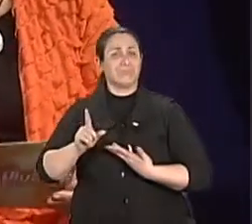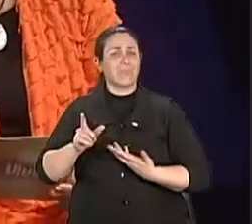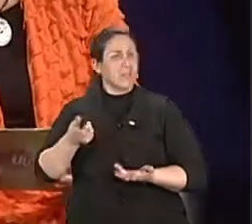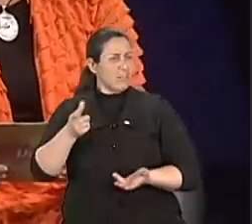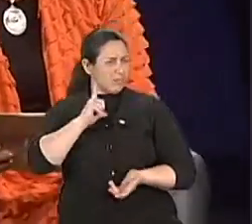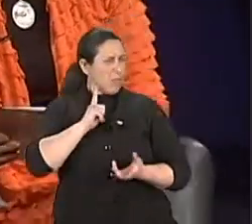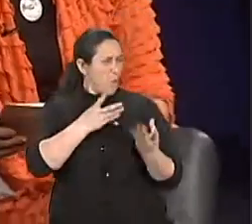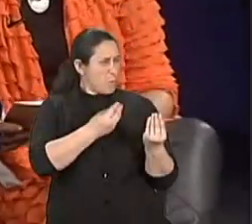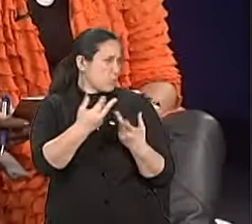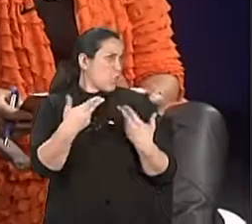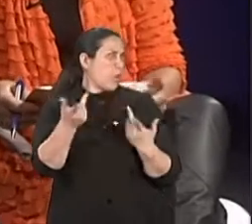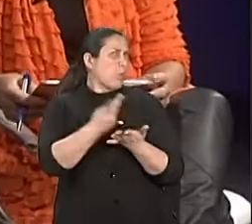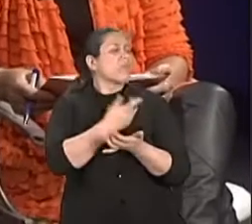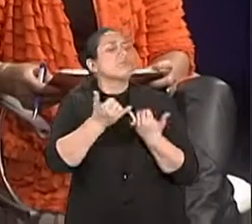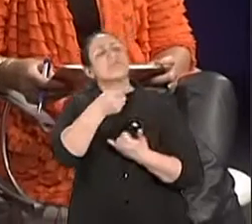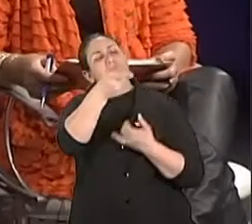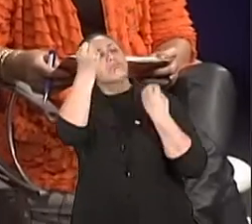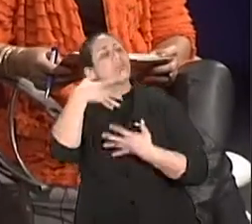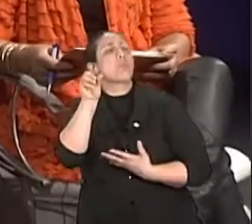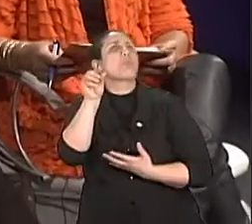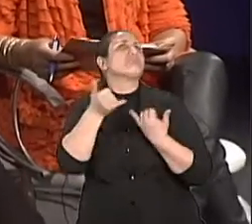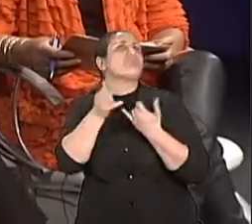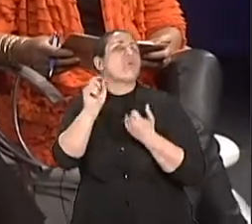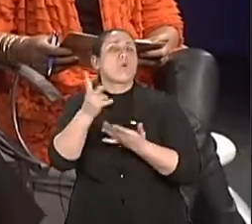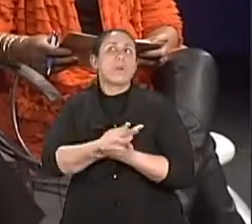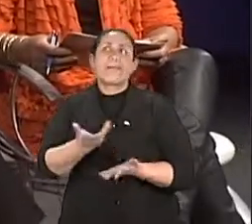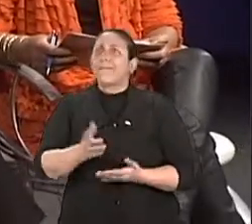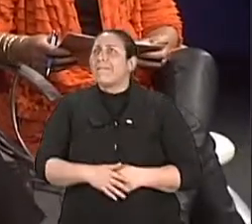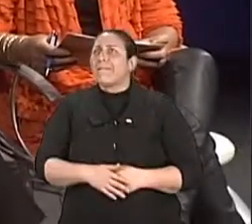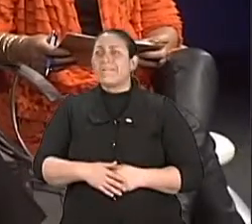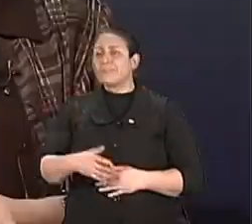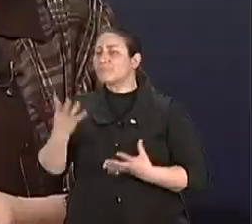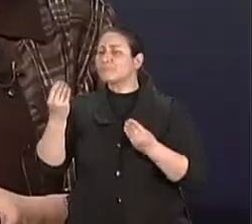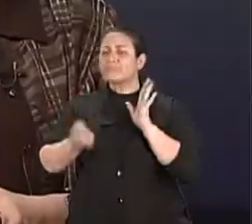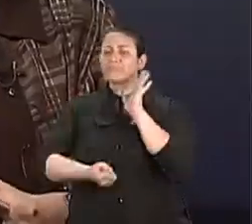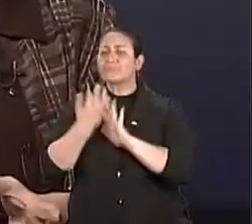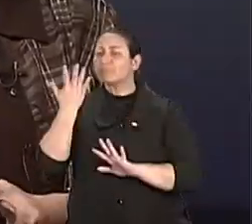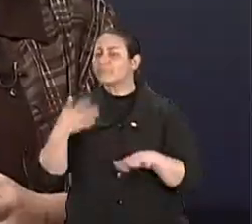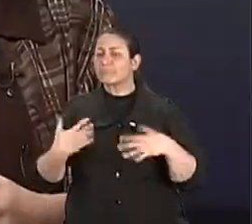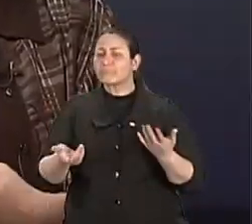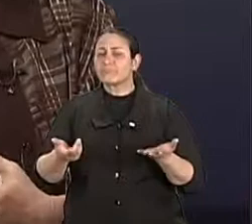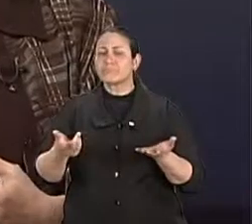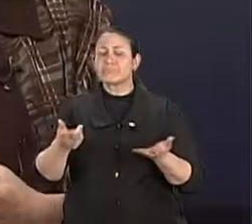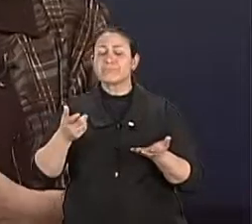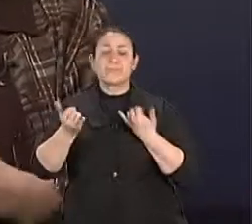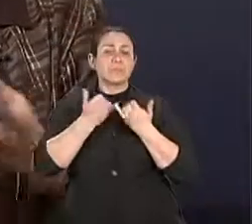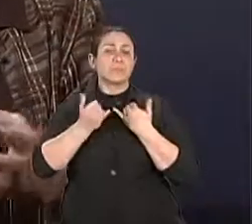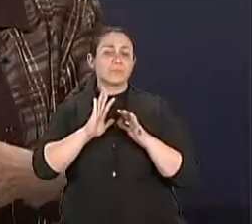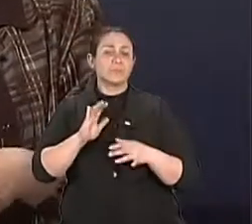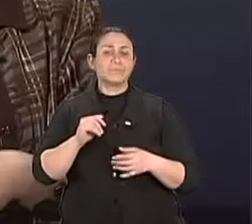situação pra contar pra gente? Quais são os sintomas? Tem vários. Um dos primeiros sintomas, tu sabe que quando tu